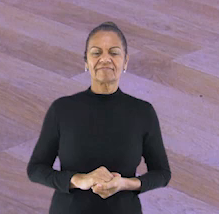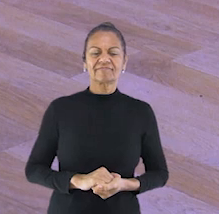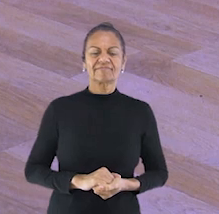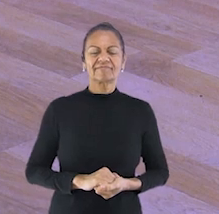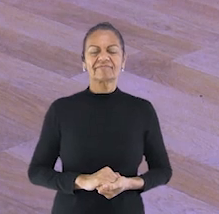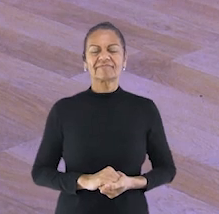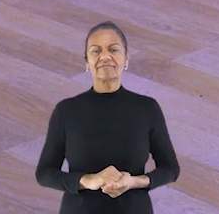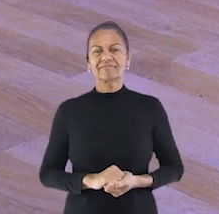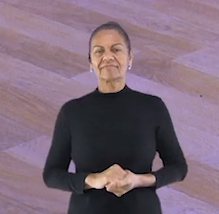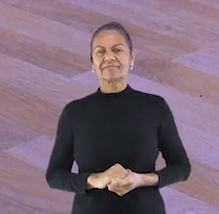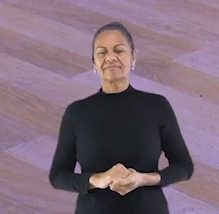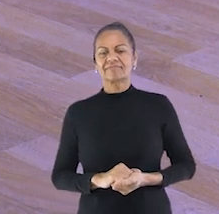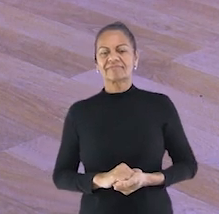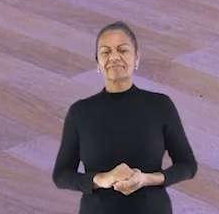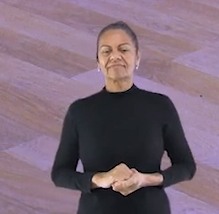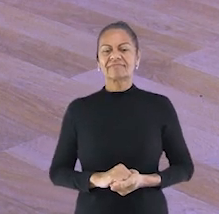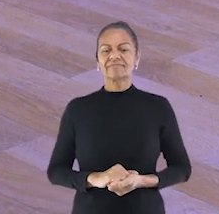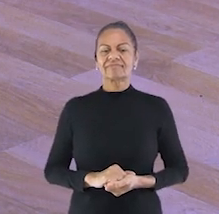quatro,